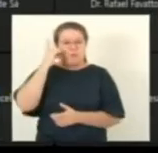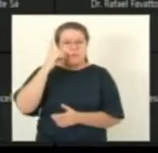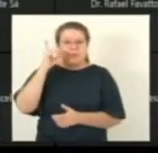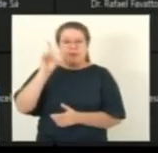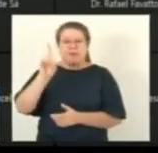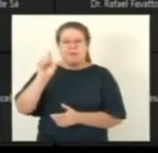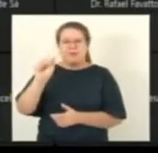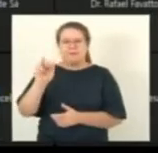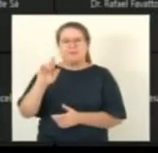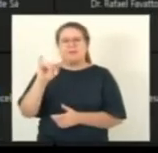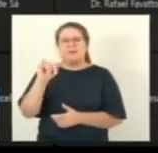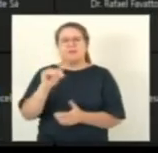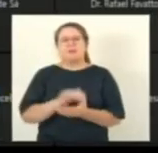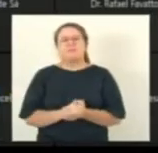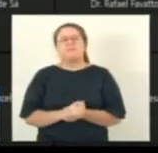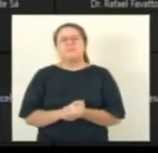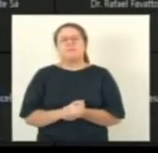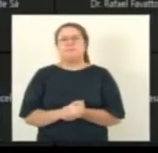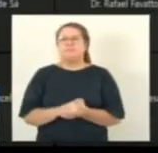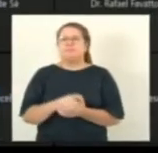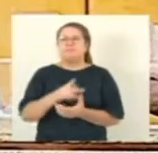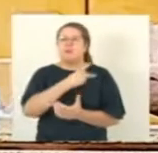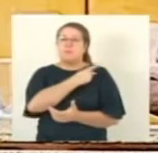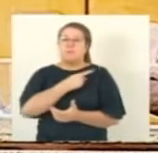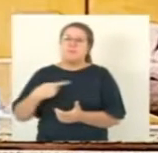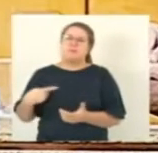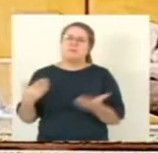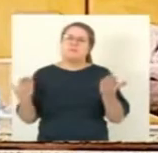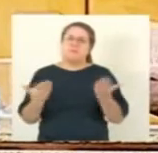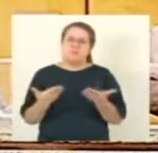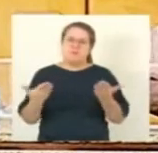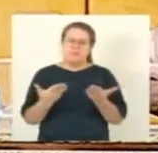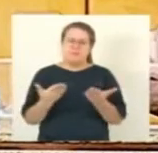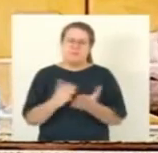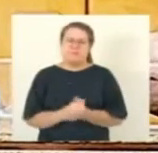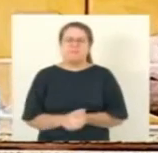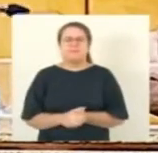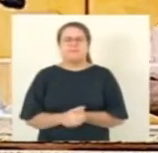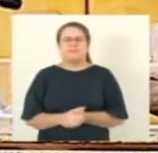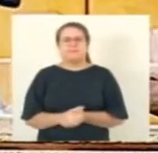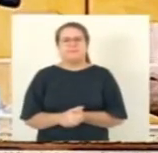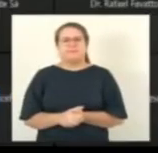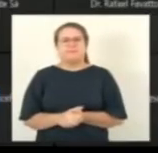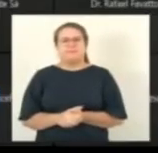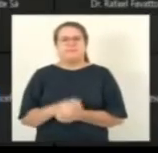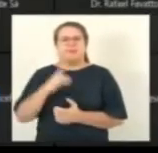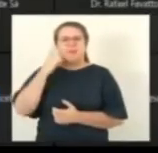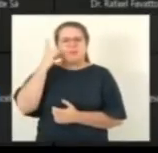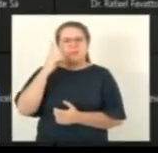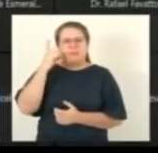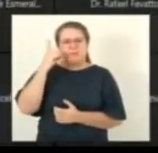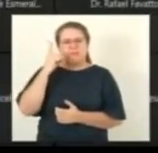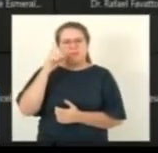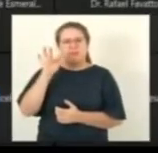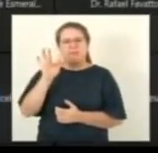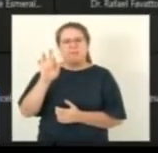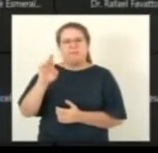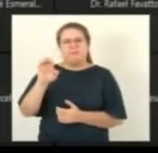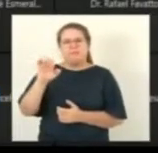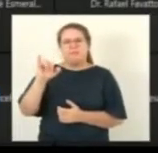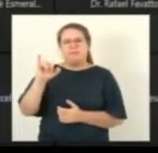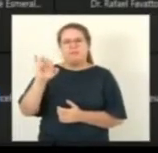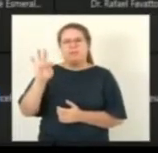Pagum está presidindo estou presidindo deputado Vandinho deputado Freitas